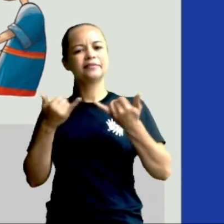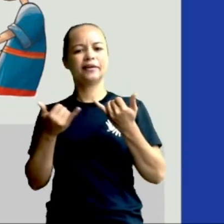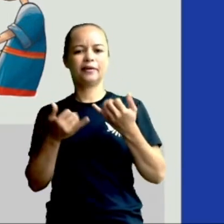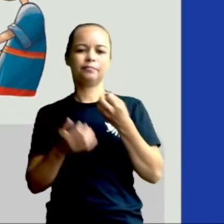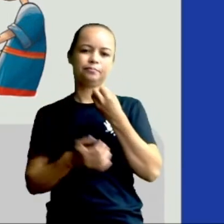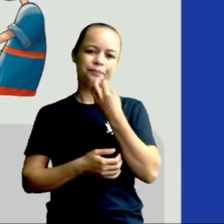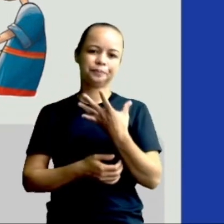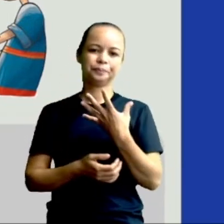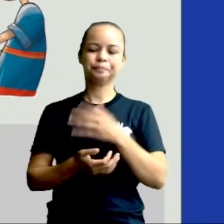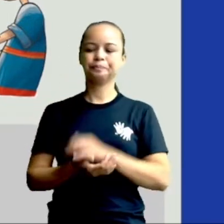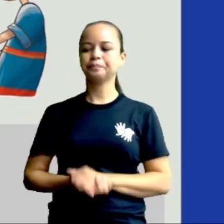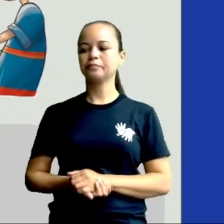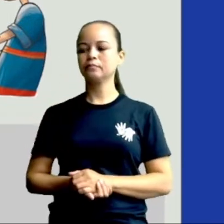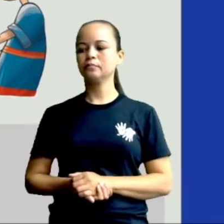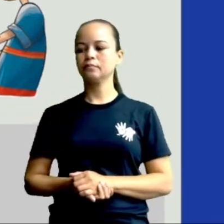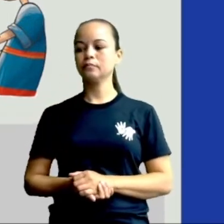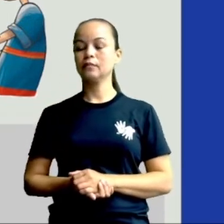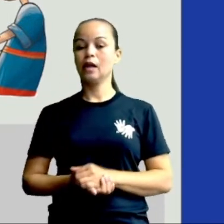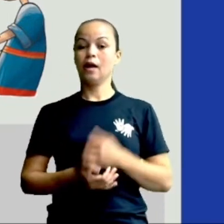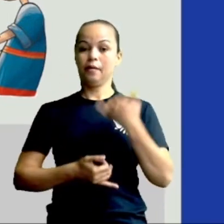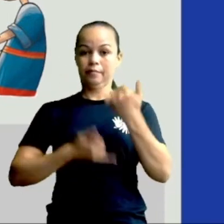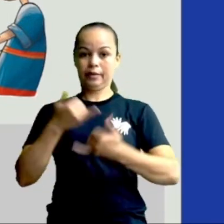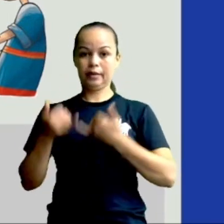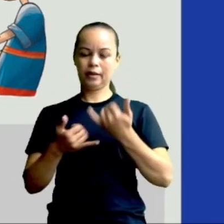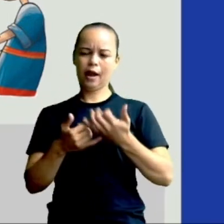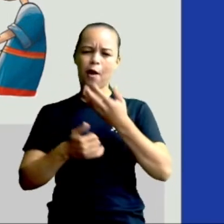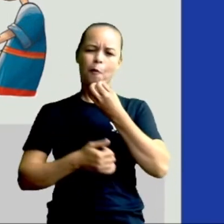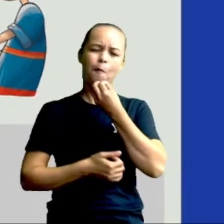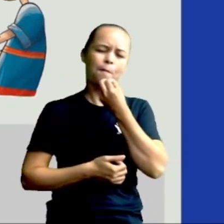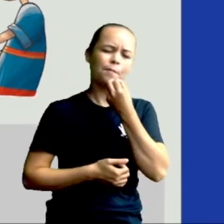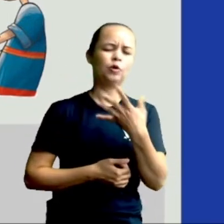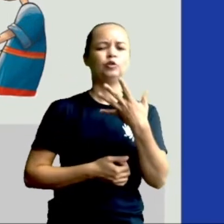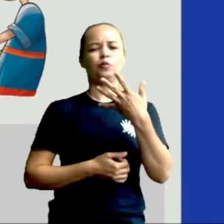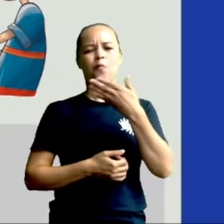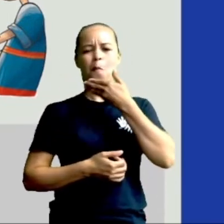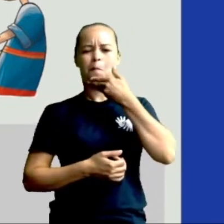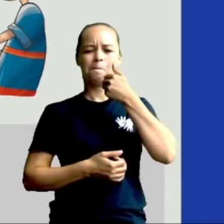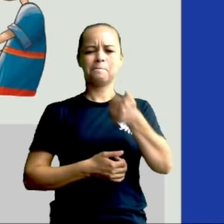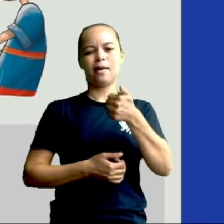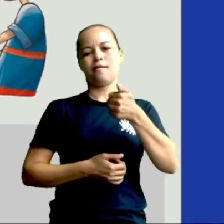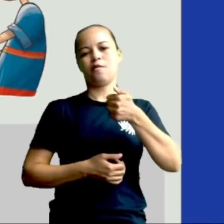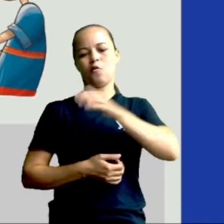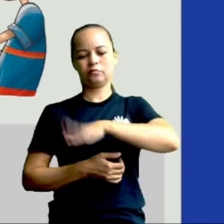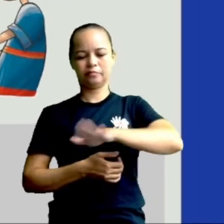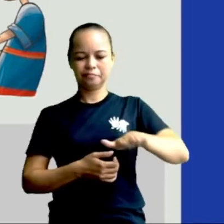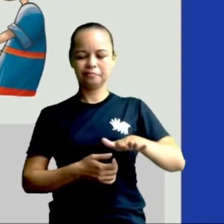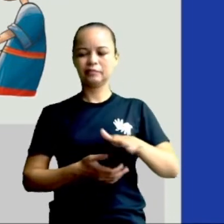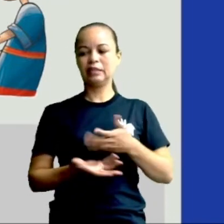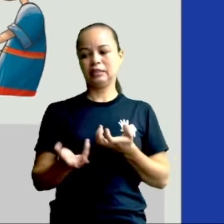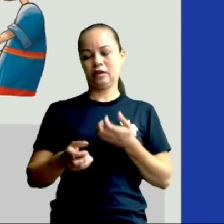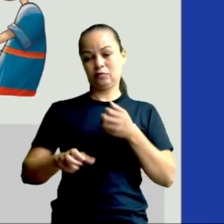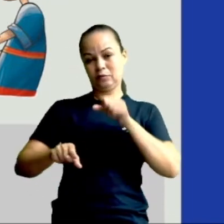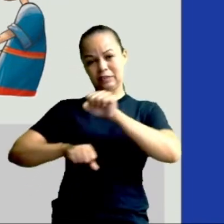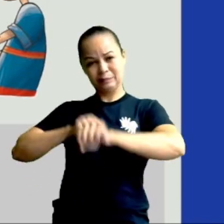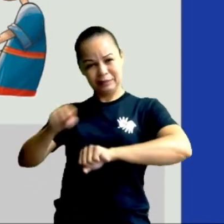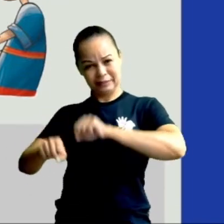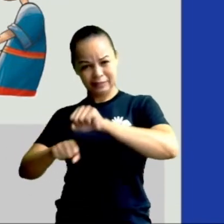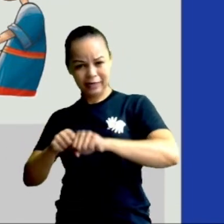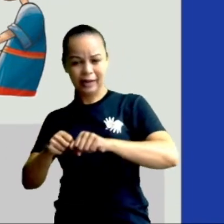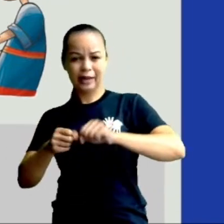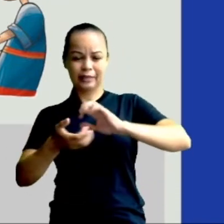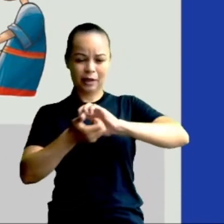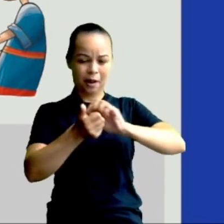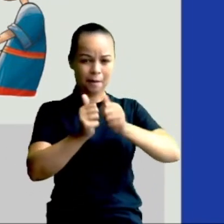Brincar é o melhor da infância. Então, não esqueçam que andar de bicicleta, jogar bola,